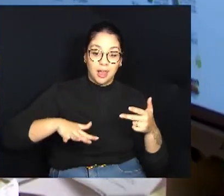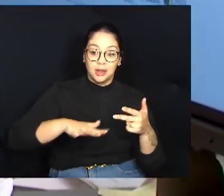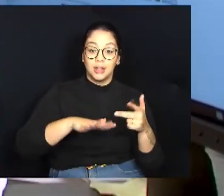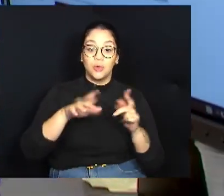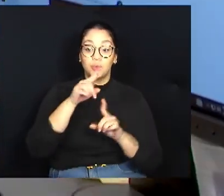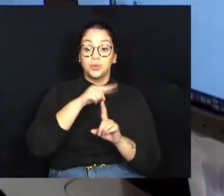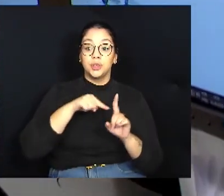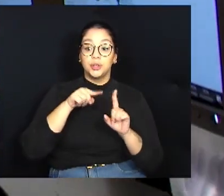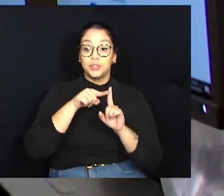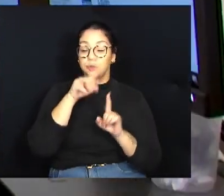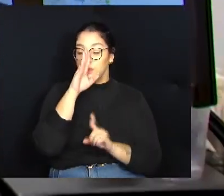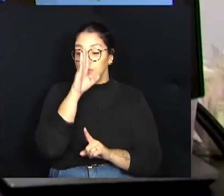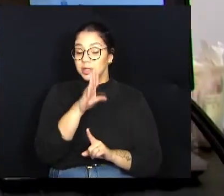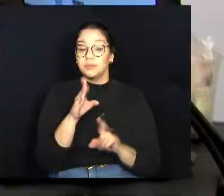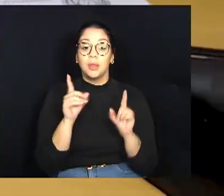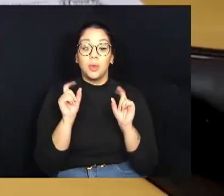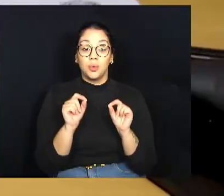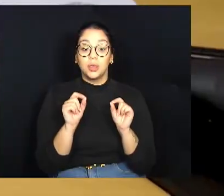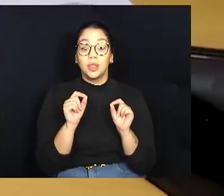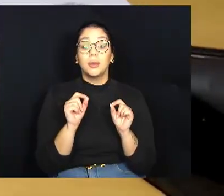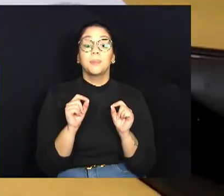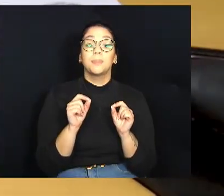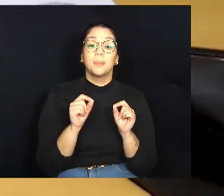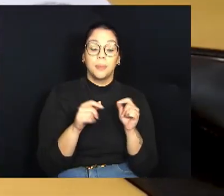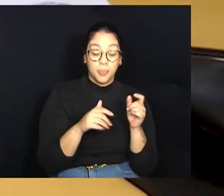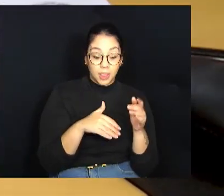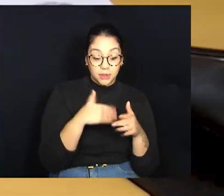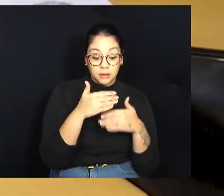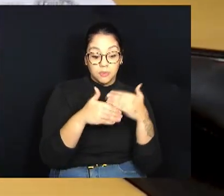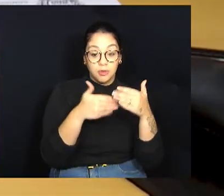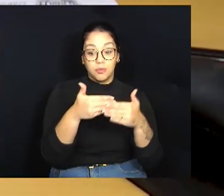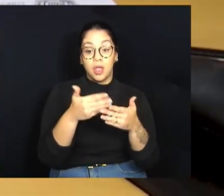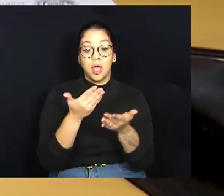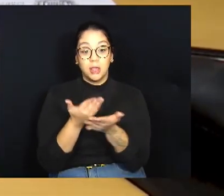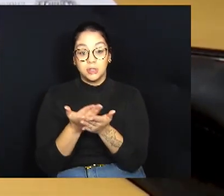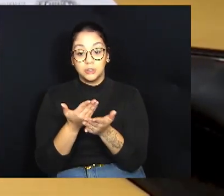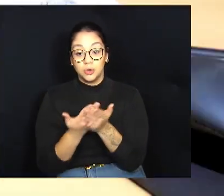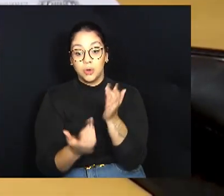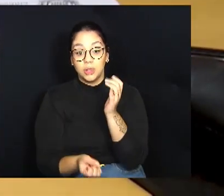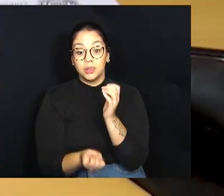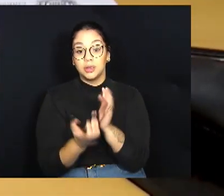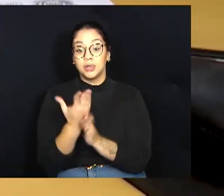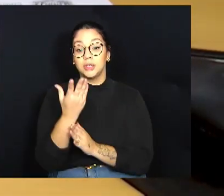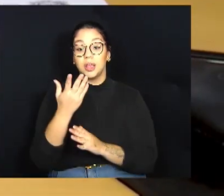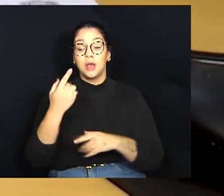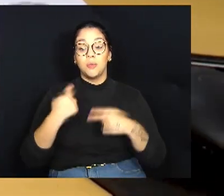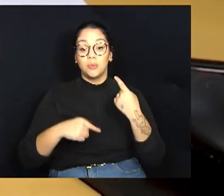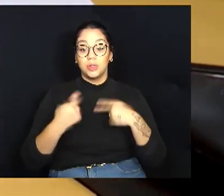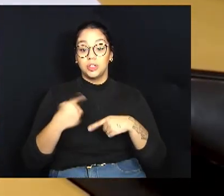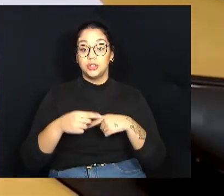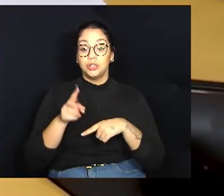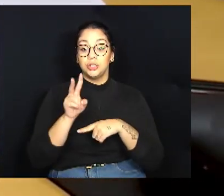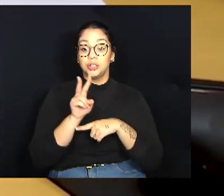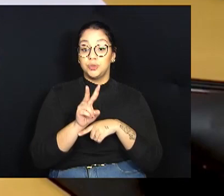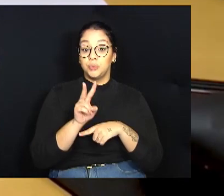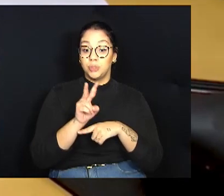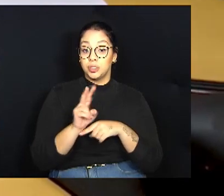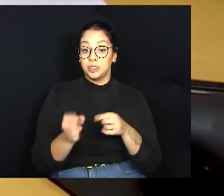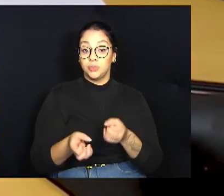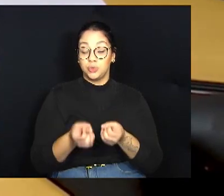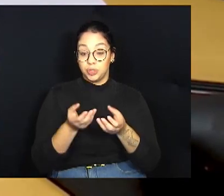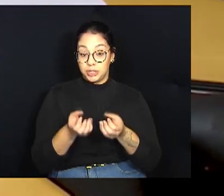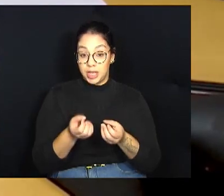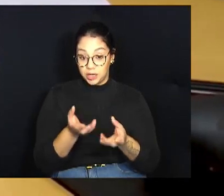objetivo principal estudar, desenvolver e implementar as políticas de proteção de dados para